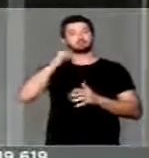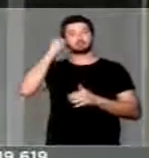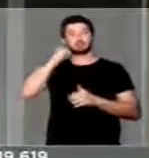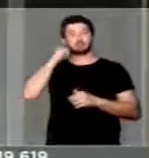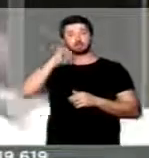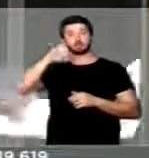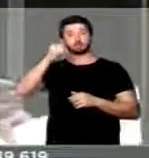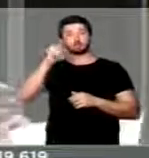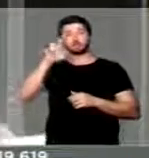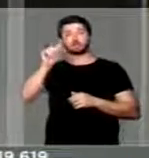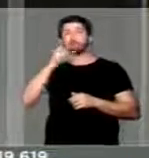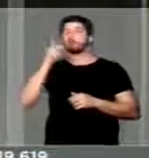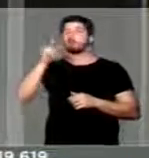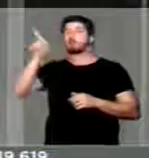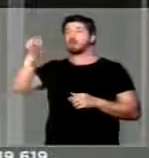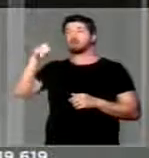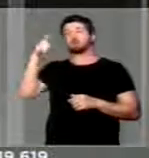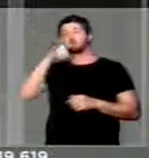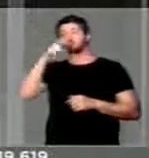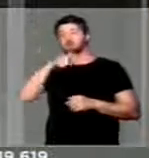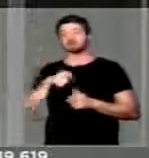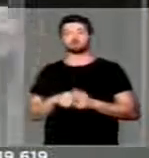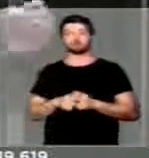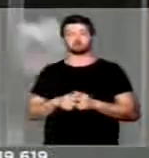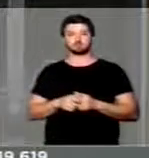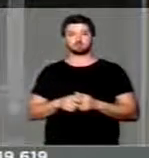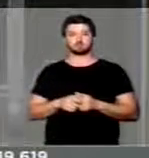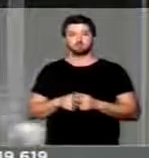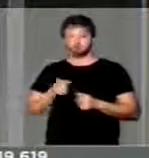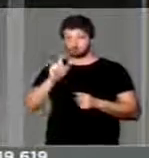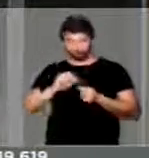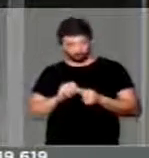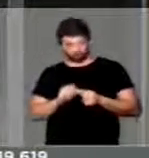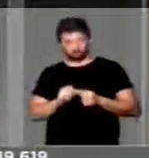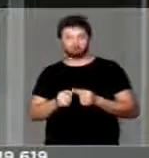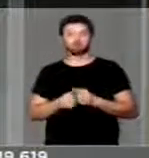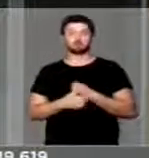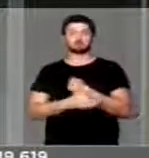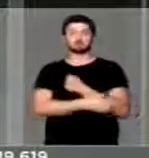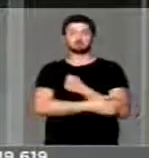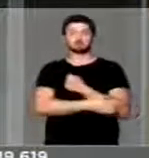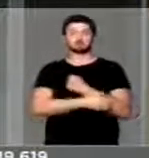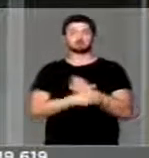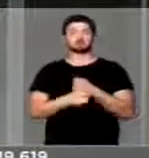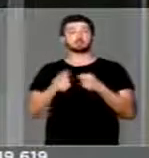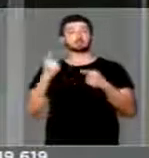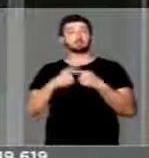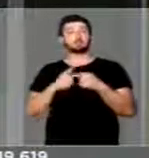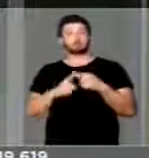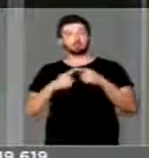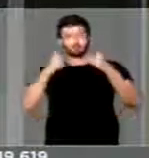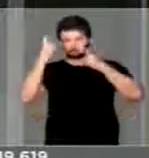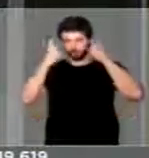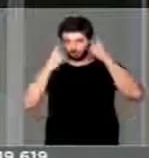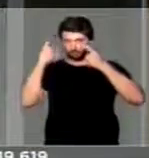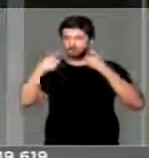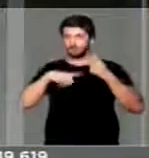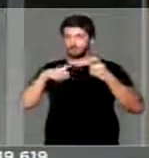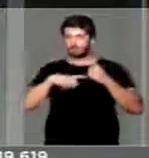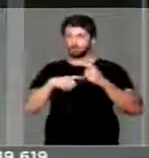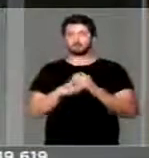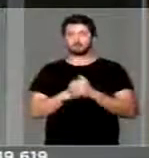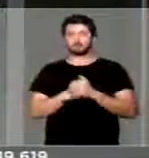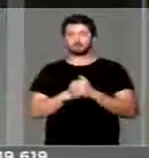senador Romero Jucá de mentiroso Se não faz, é porque tem preocupações